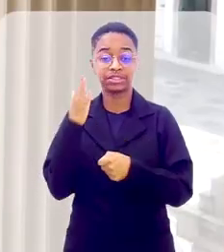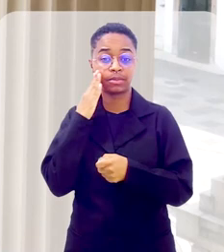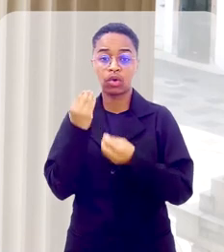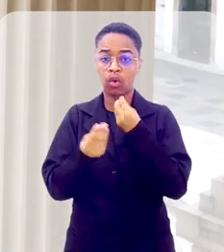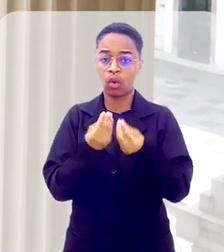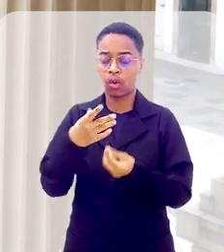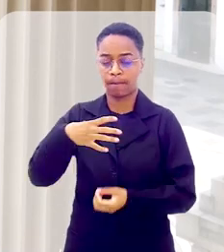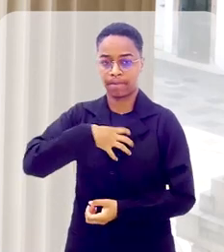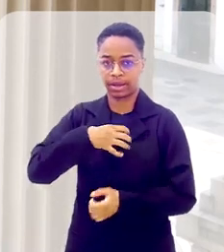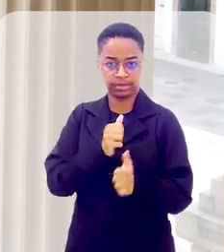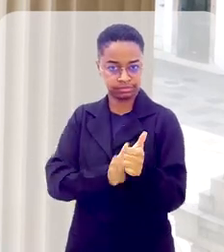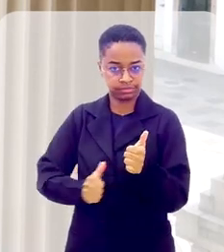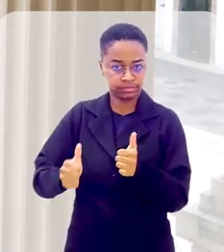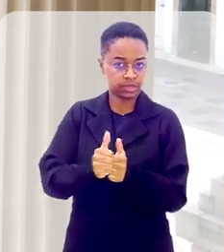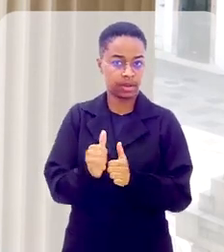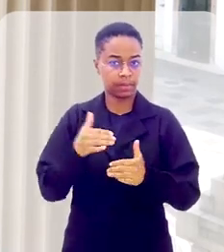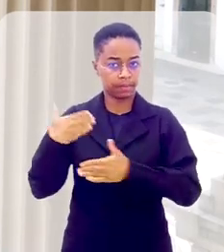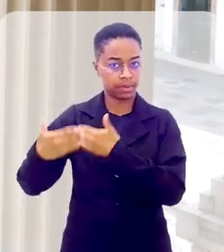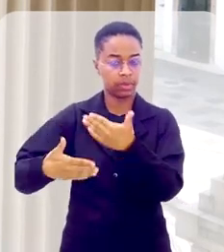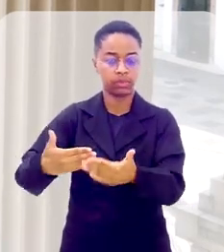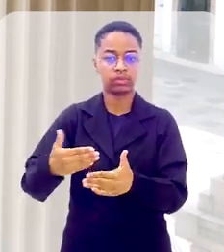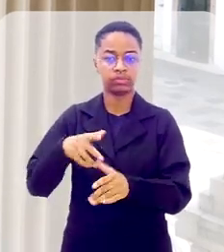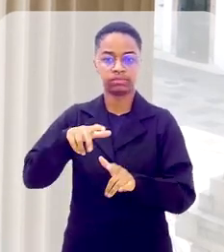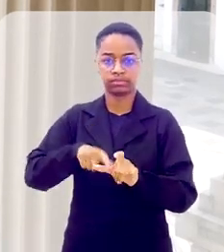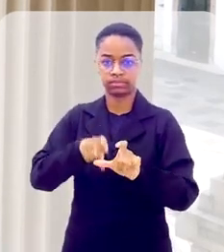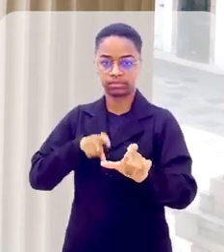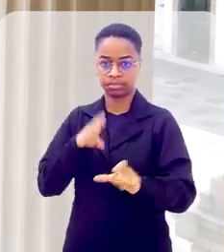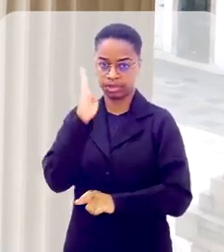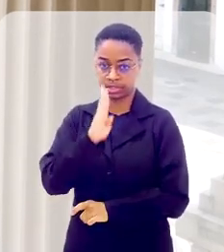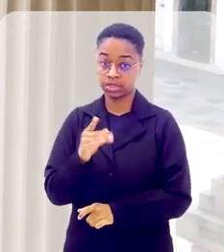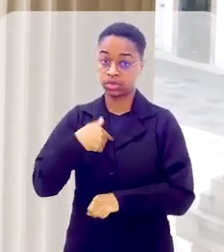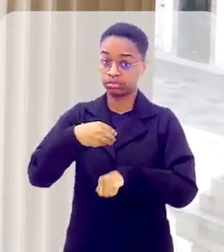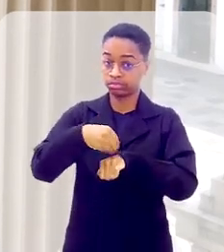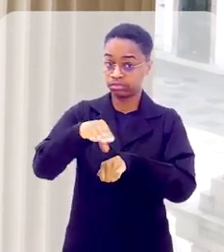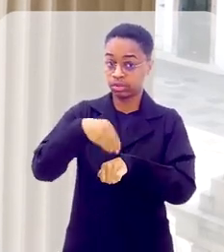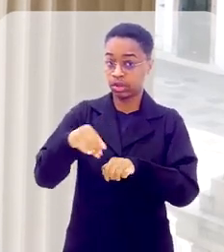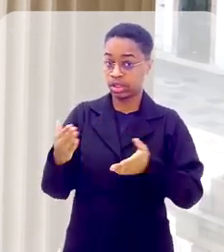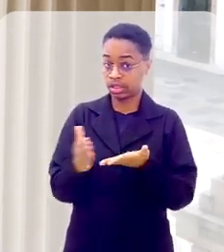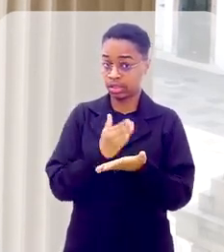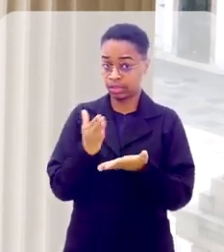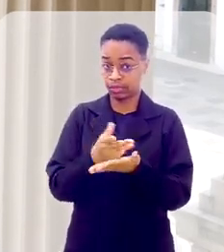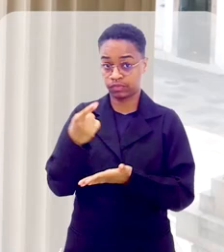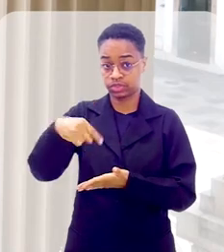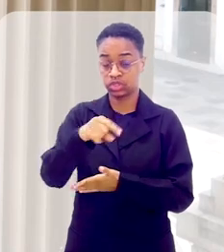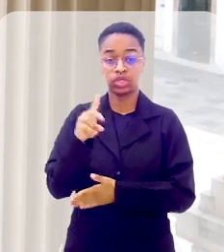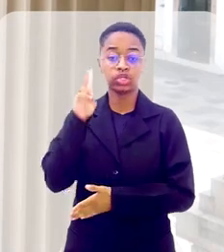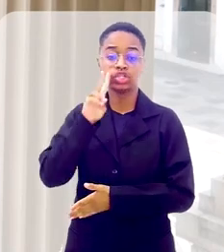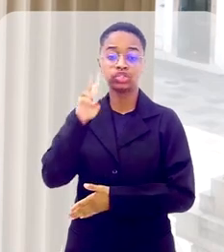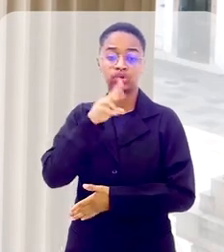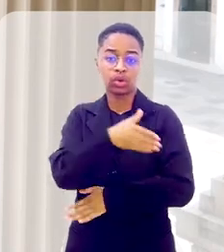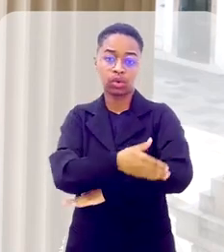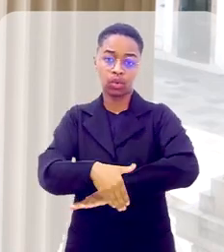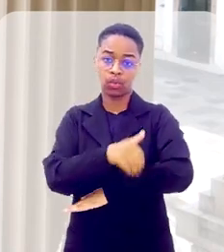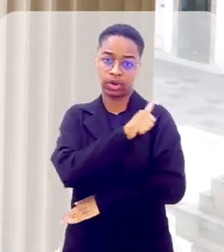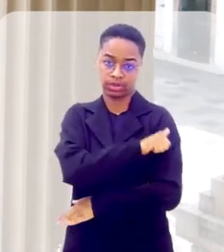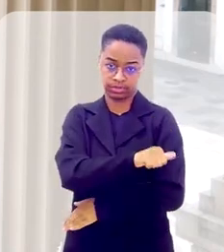protagonismo da Bahia no processo de independência do Brasil. Fica aqui a minha recomendação de leitura História das Ruas do Rio do Brasil